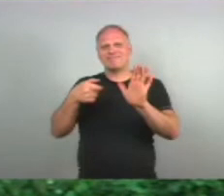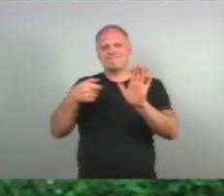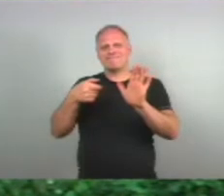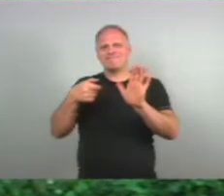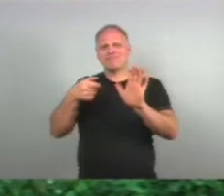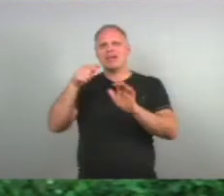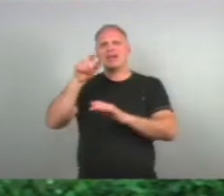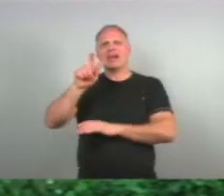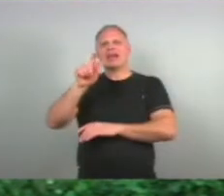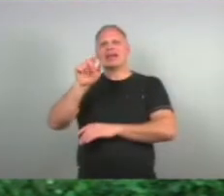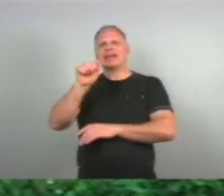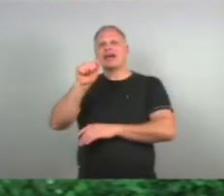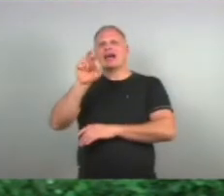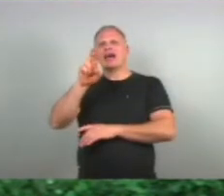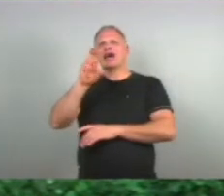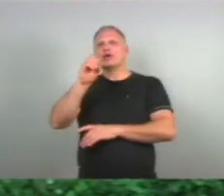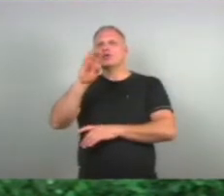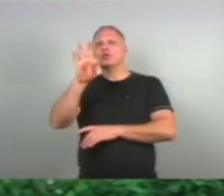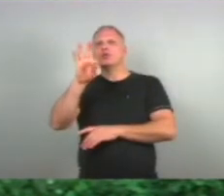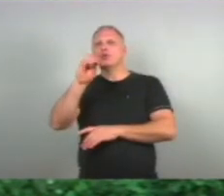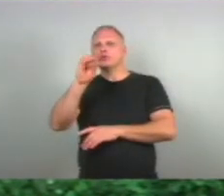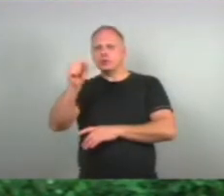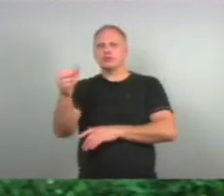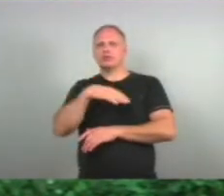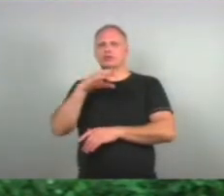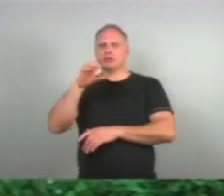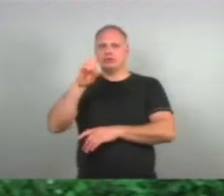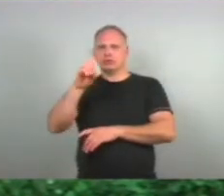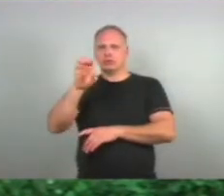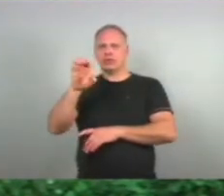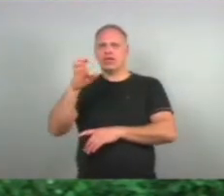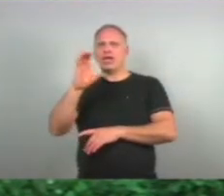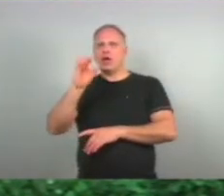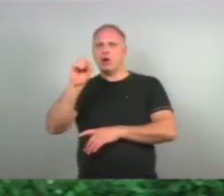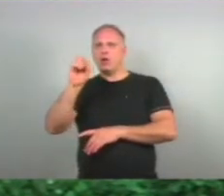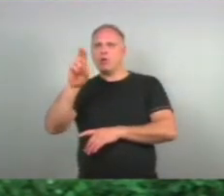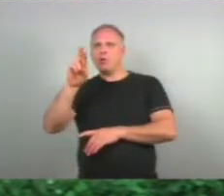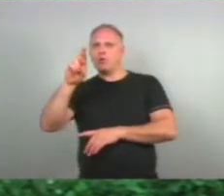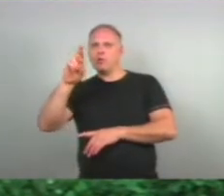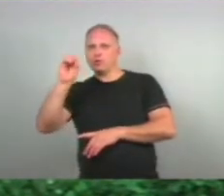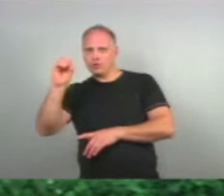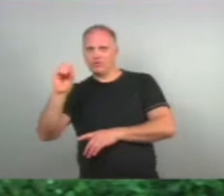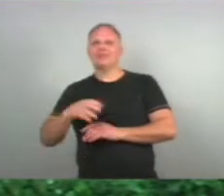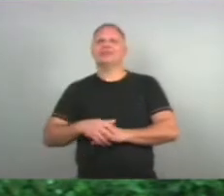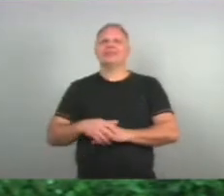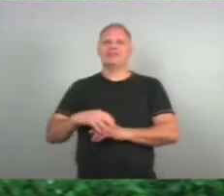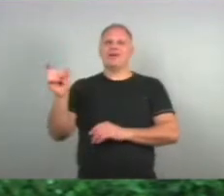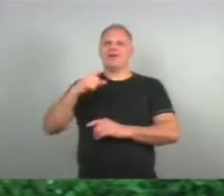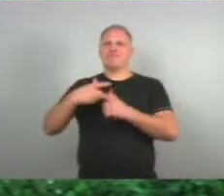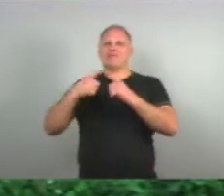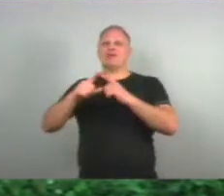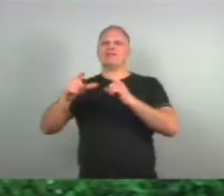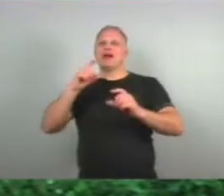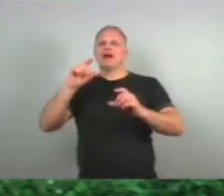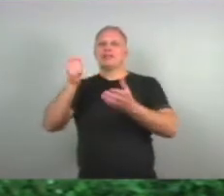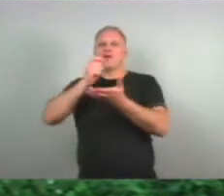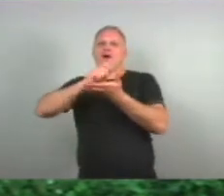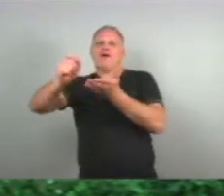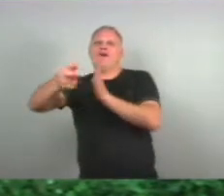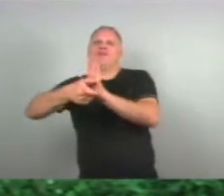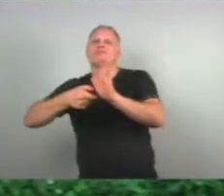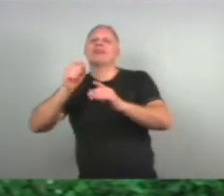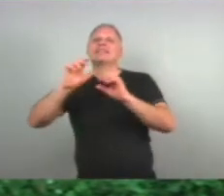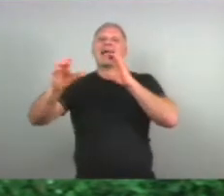Garoto de ouro E O problema É os autores Né? Os que cantam E também